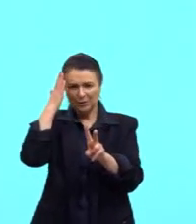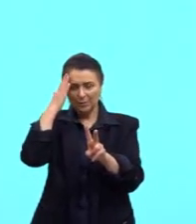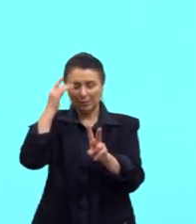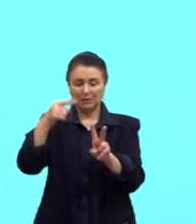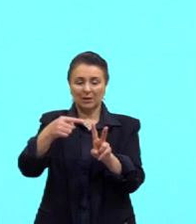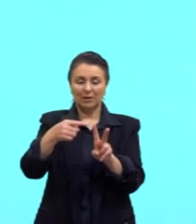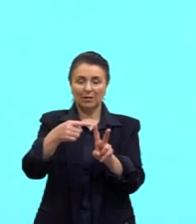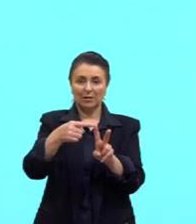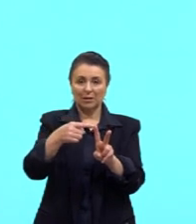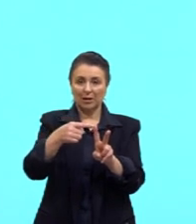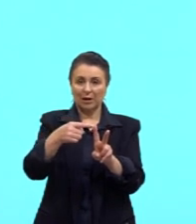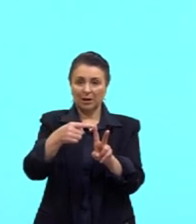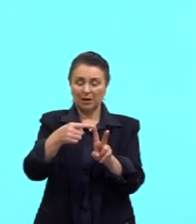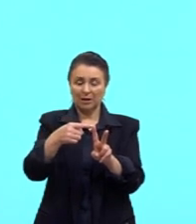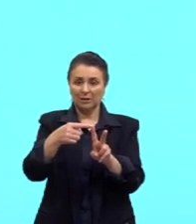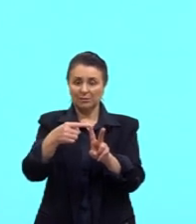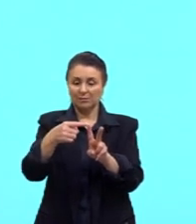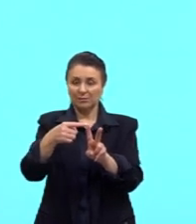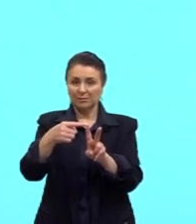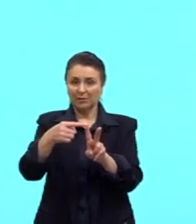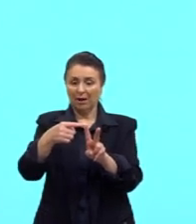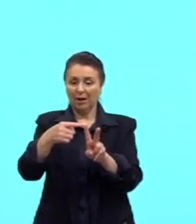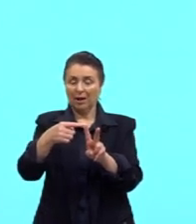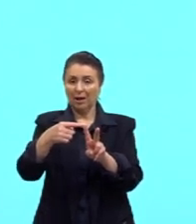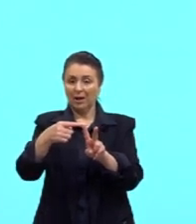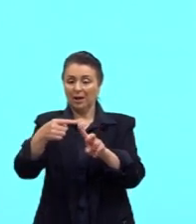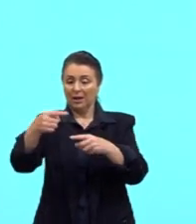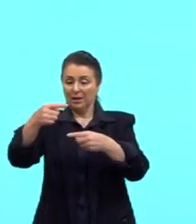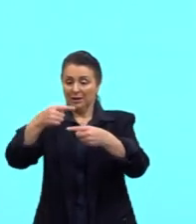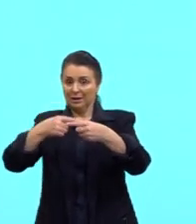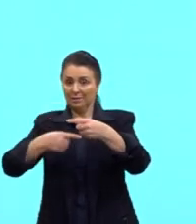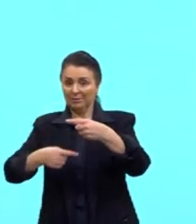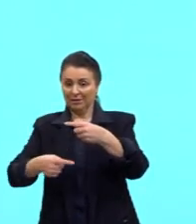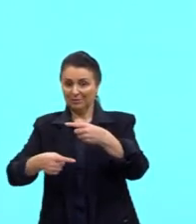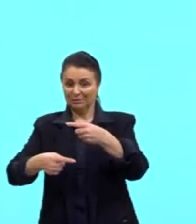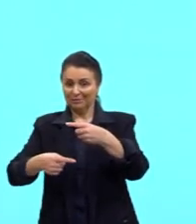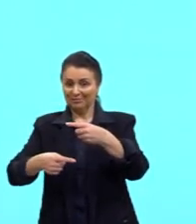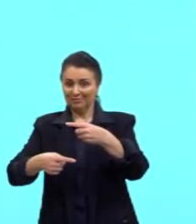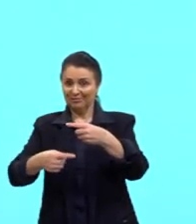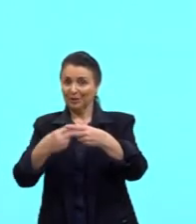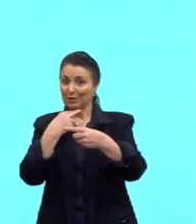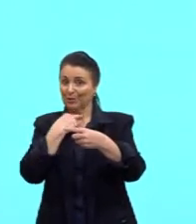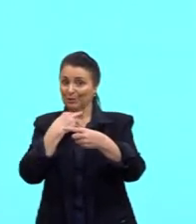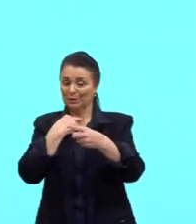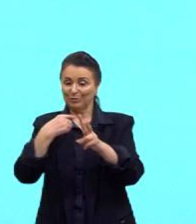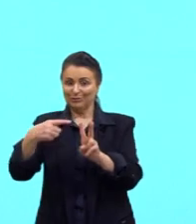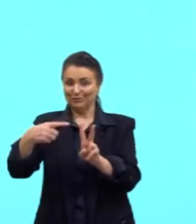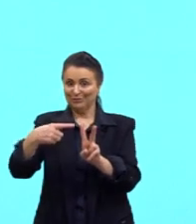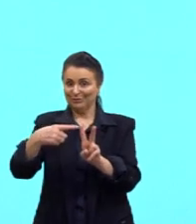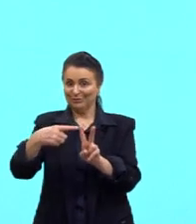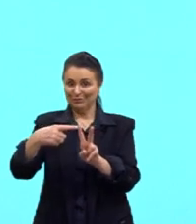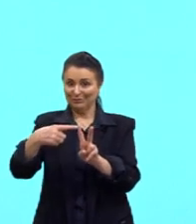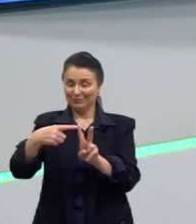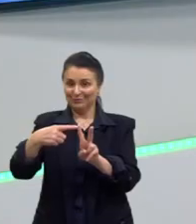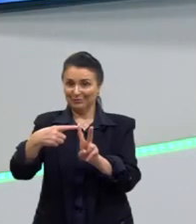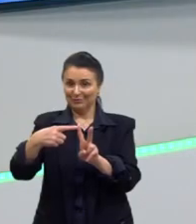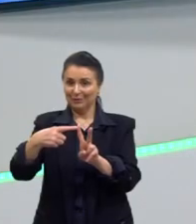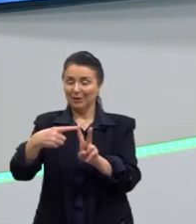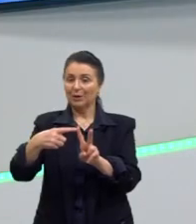Raiz no denominador, uma raiz que não é exata. Então, não pode acontecer, né? Nós utilizamos, então, a